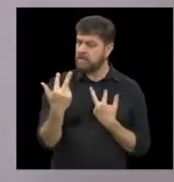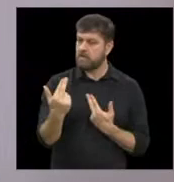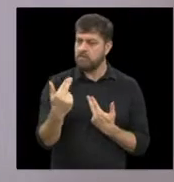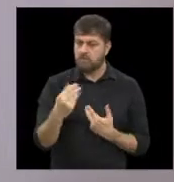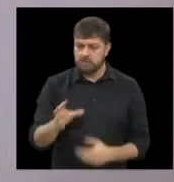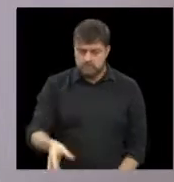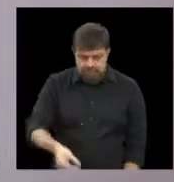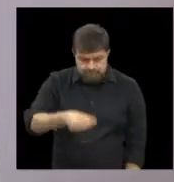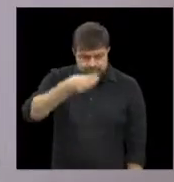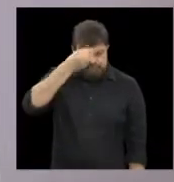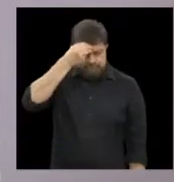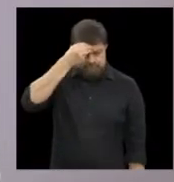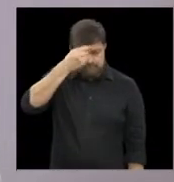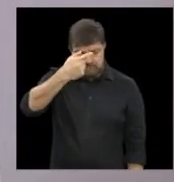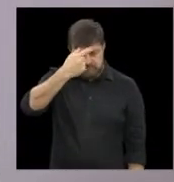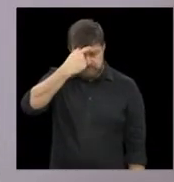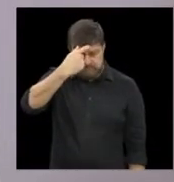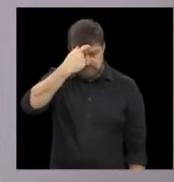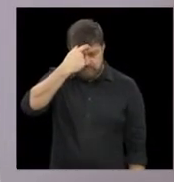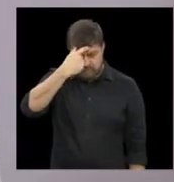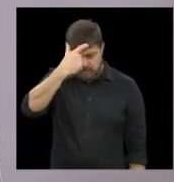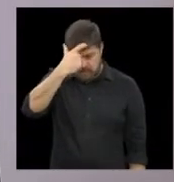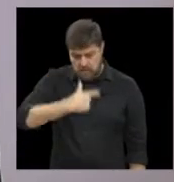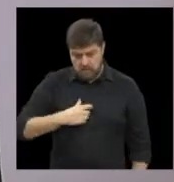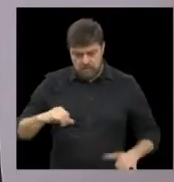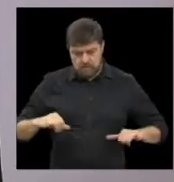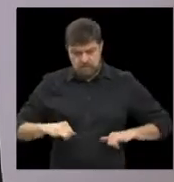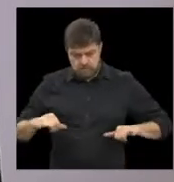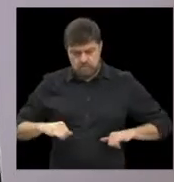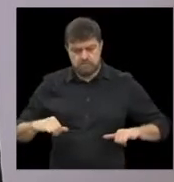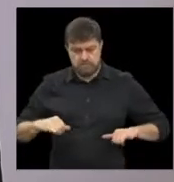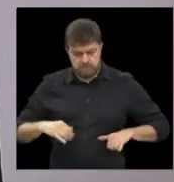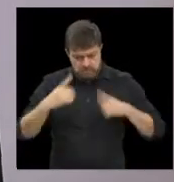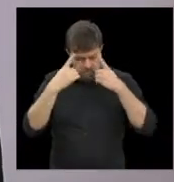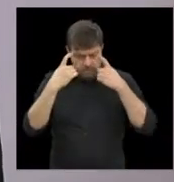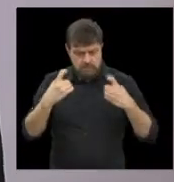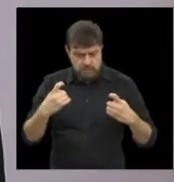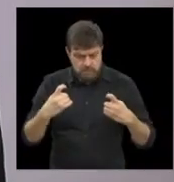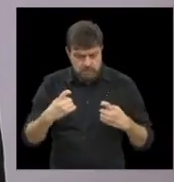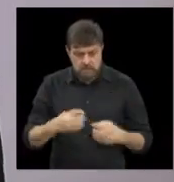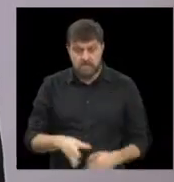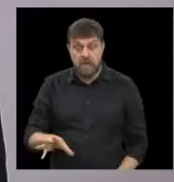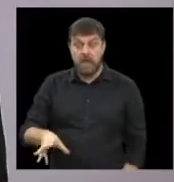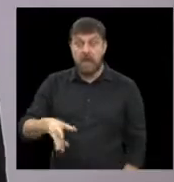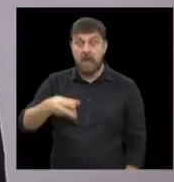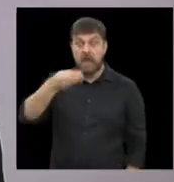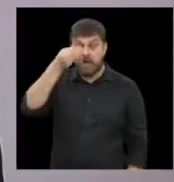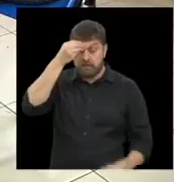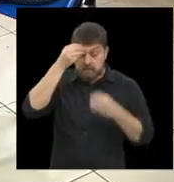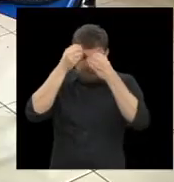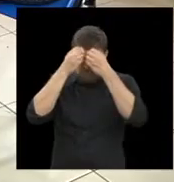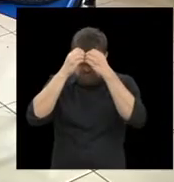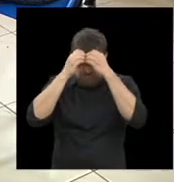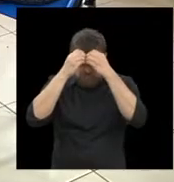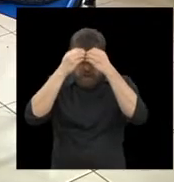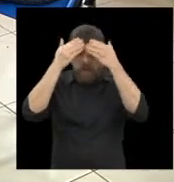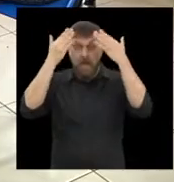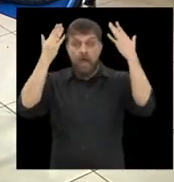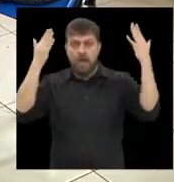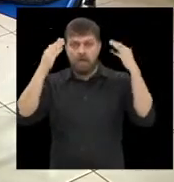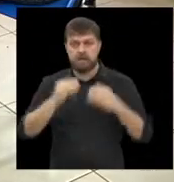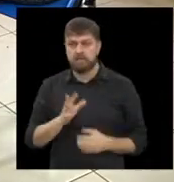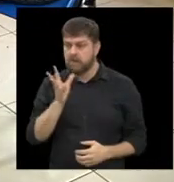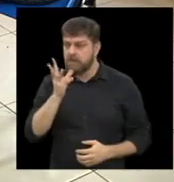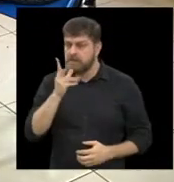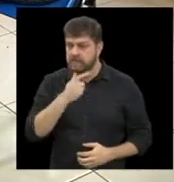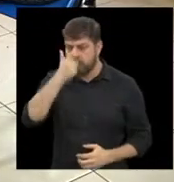consciência de que aquilo é um tipo de violência, né. Então ela começa nesse sentido, vezes, às vezes demora a ser identificada,